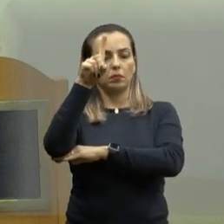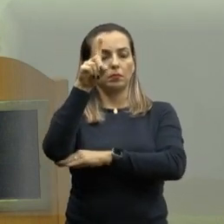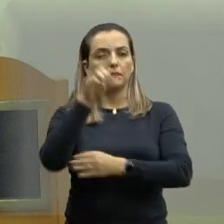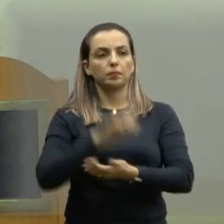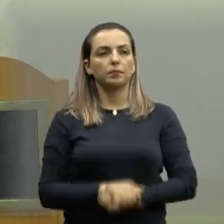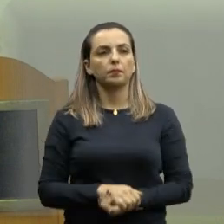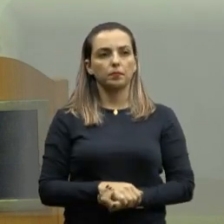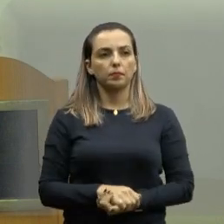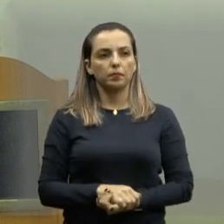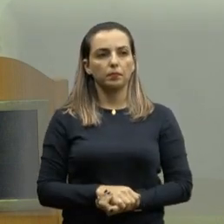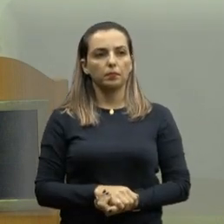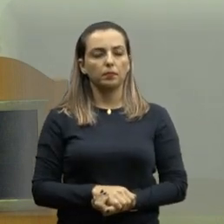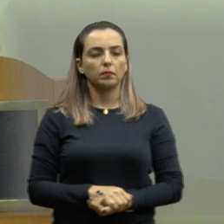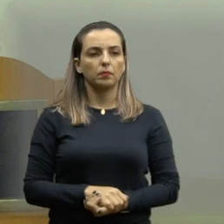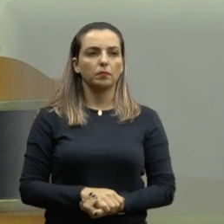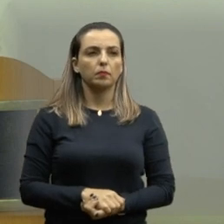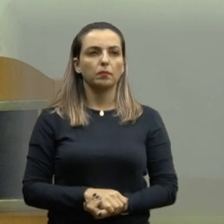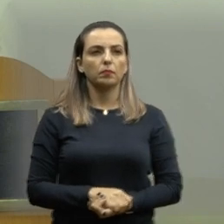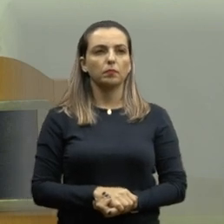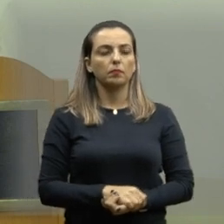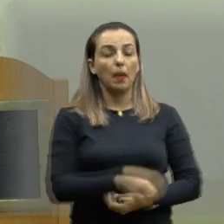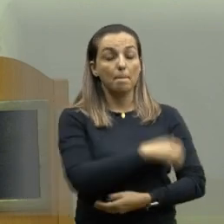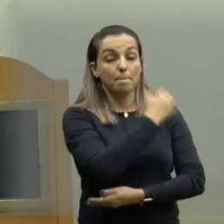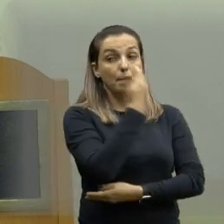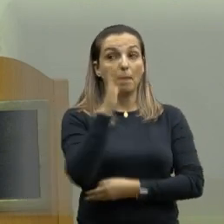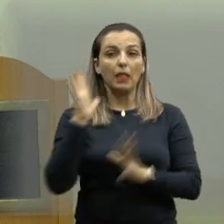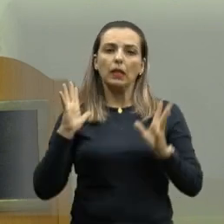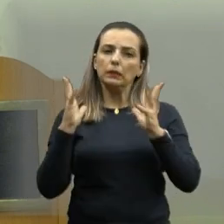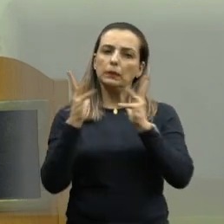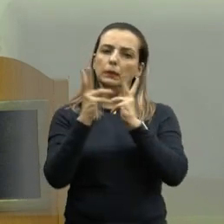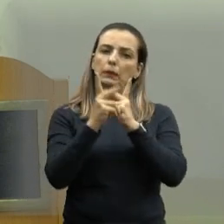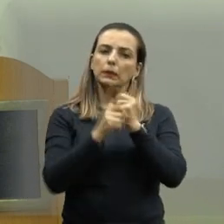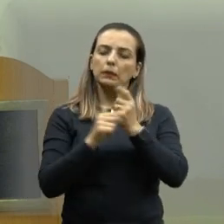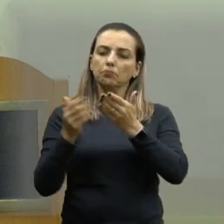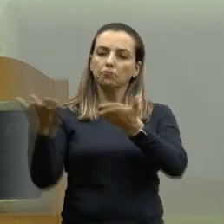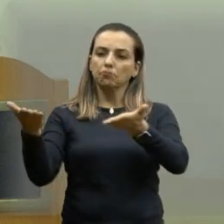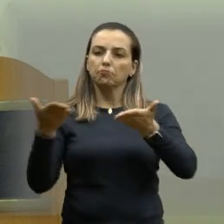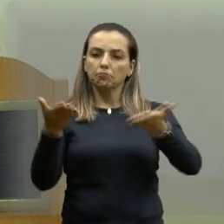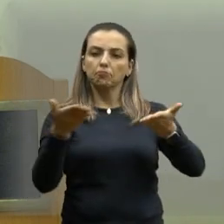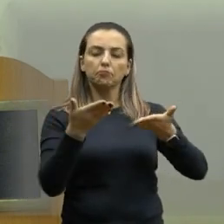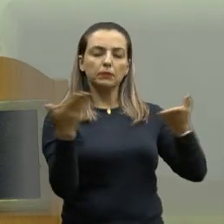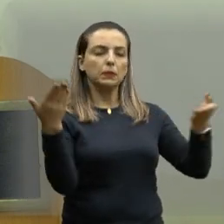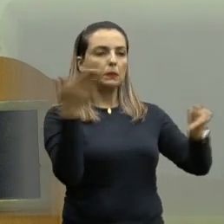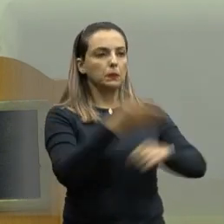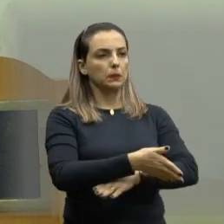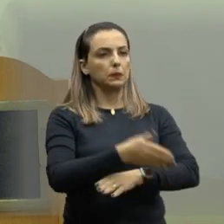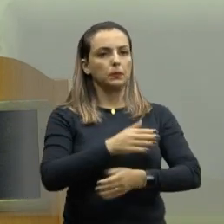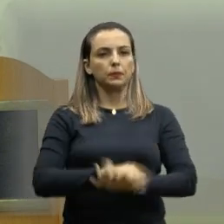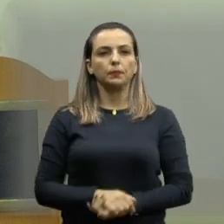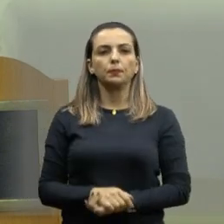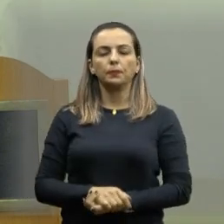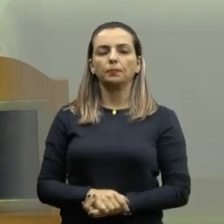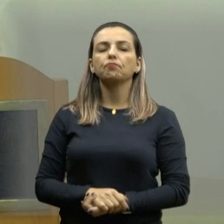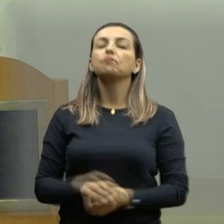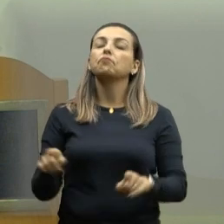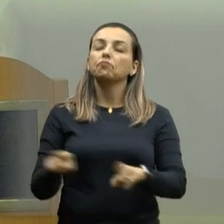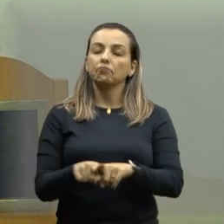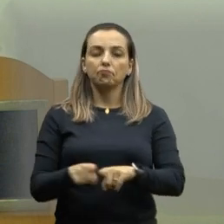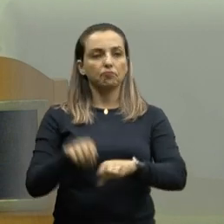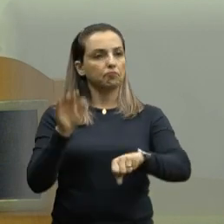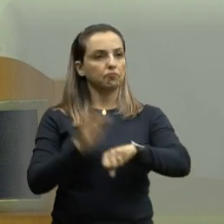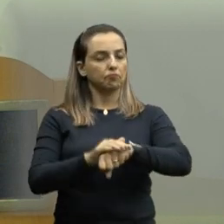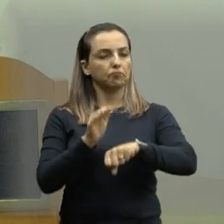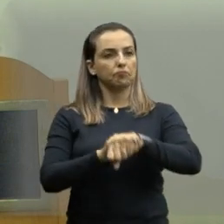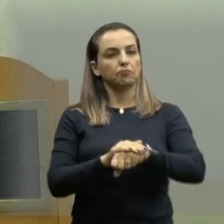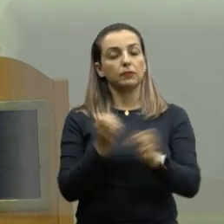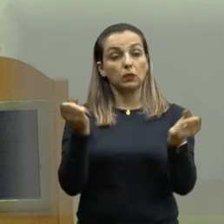naquele território. A praça ficou linda e convido todos vocês a estarem lá. Outra conquista do mandato é